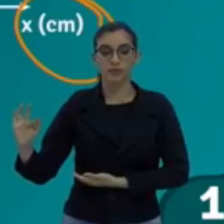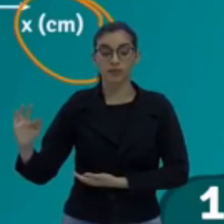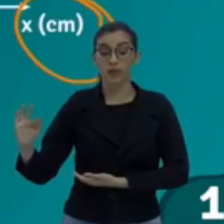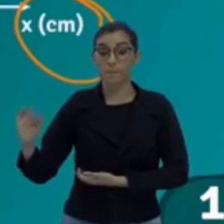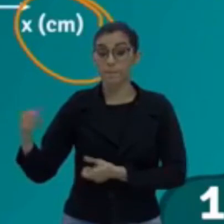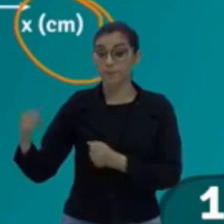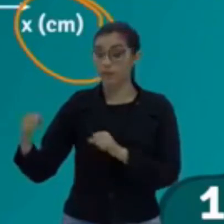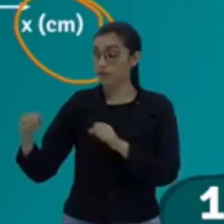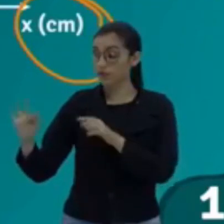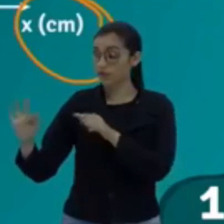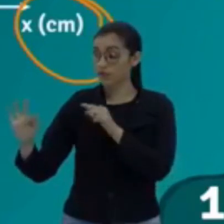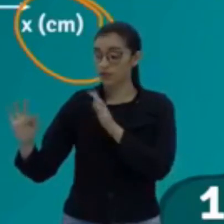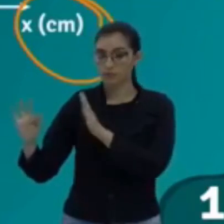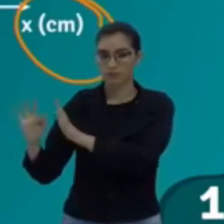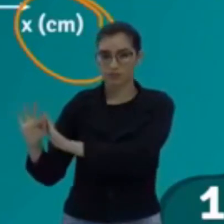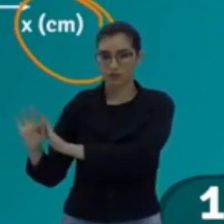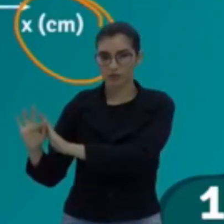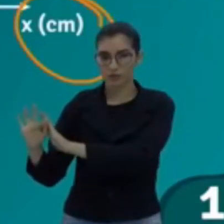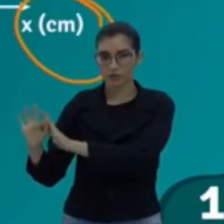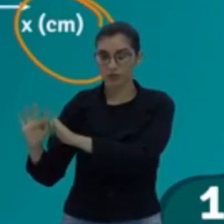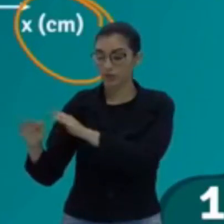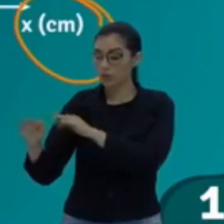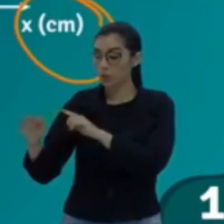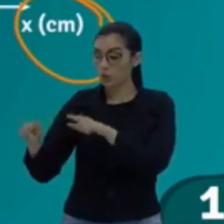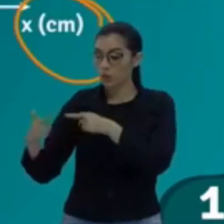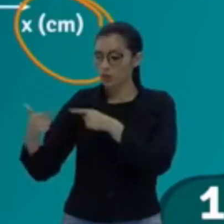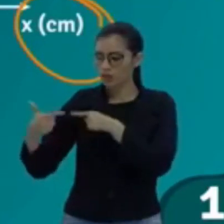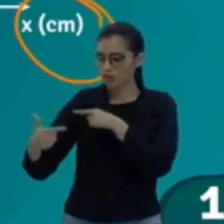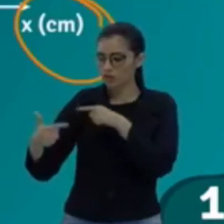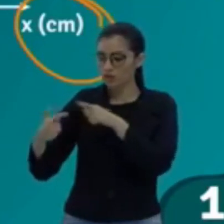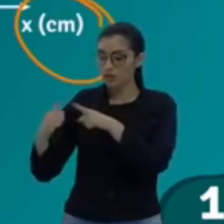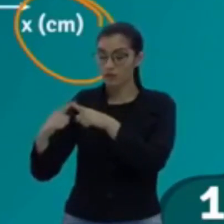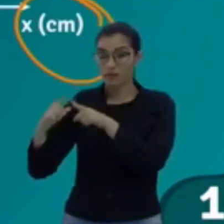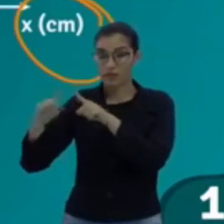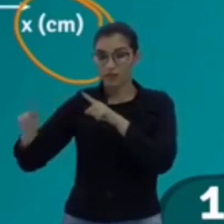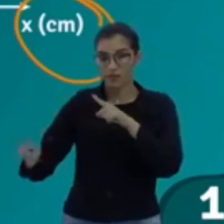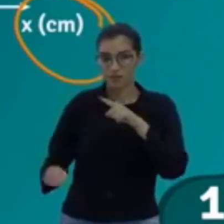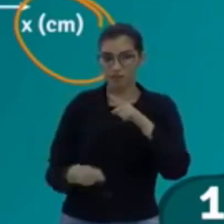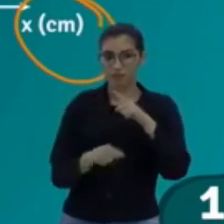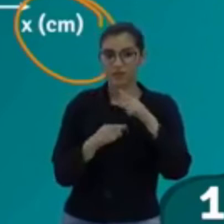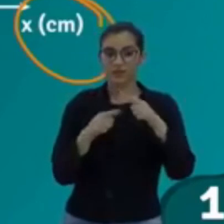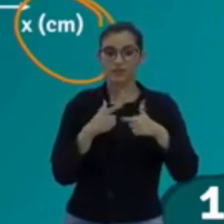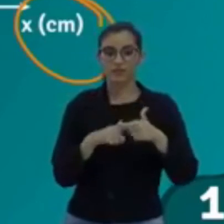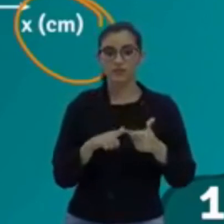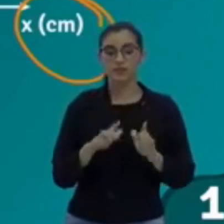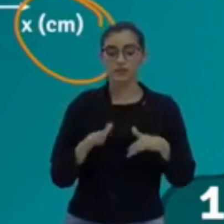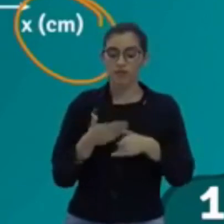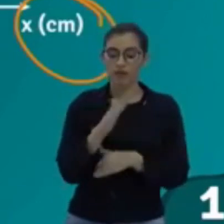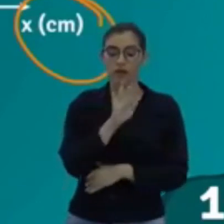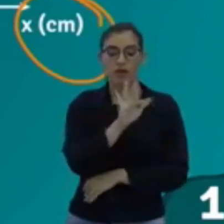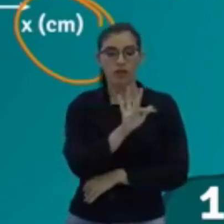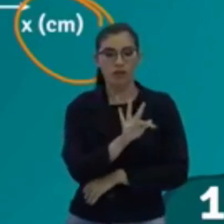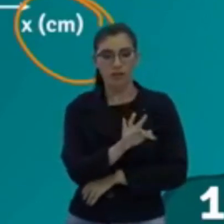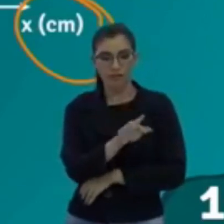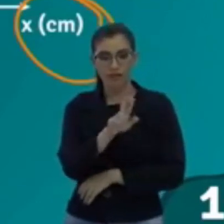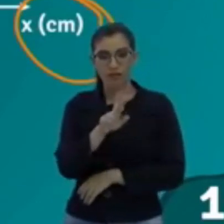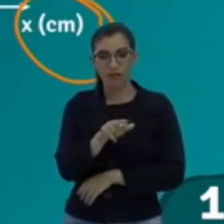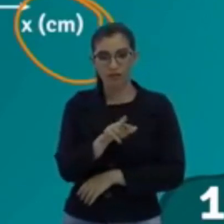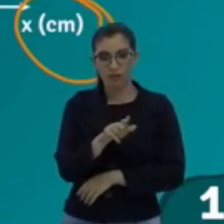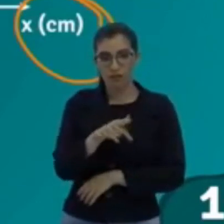sozinha, o dois que está multiplicando tem que passar o quê? Dividindo. Gostei disso. Vai ser